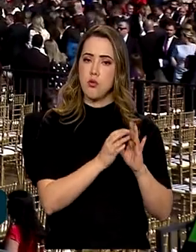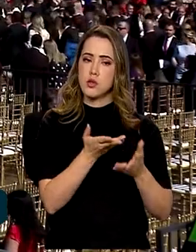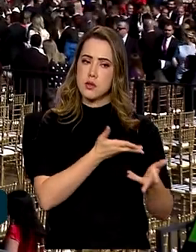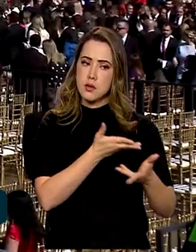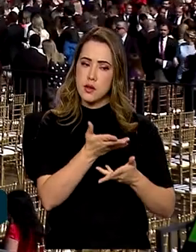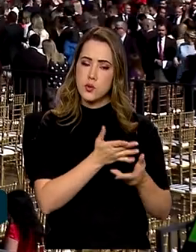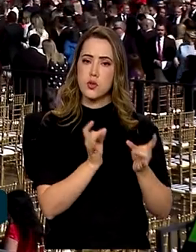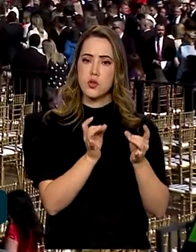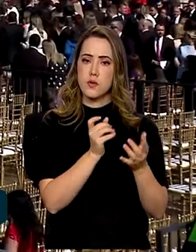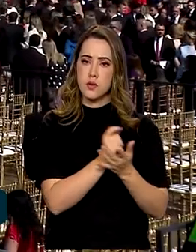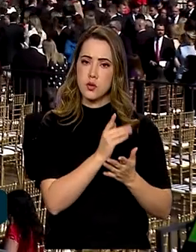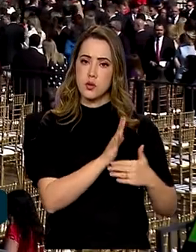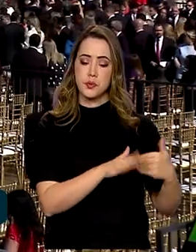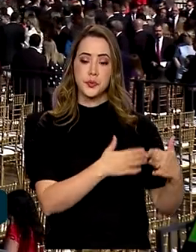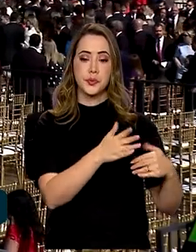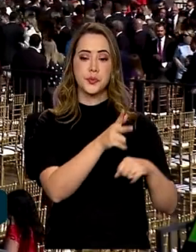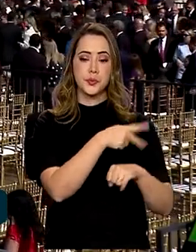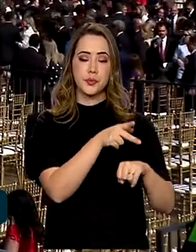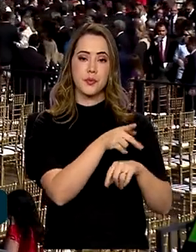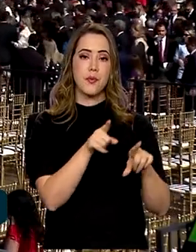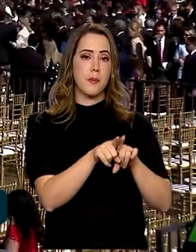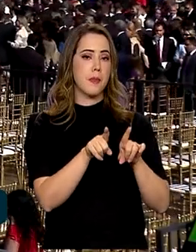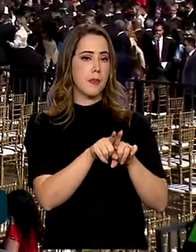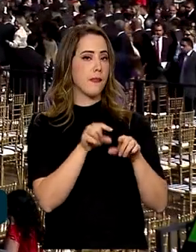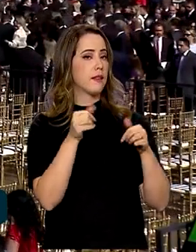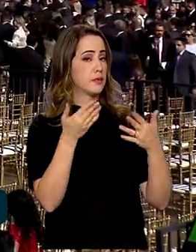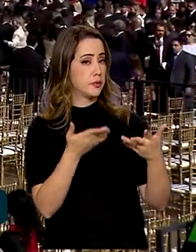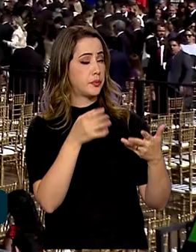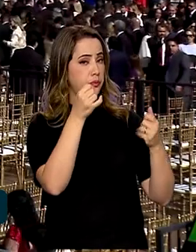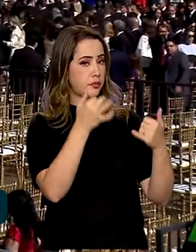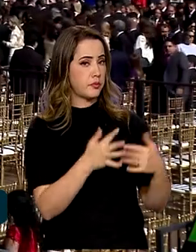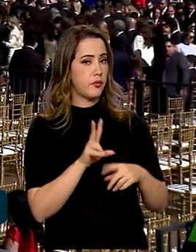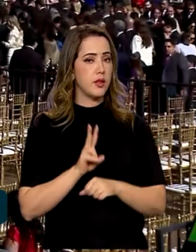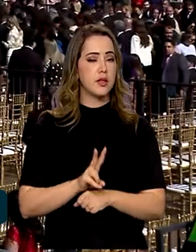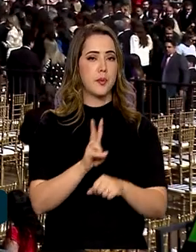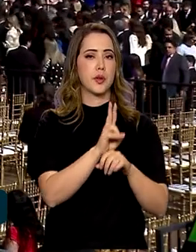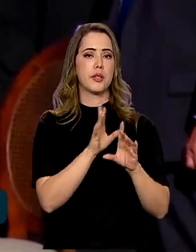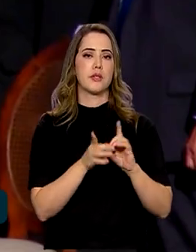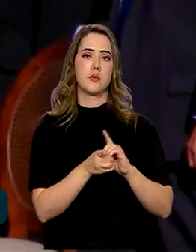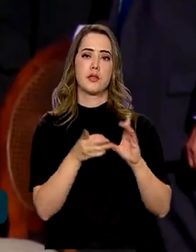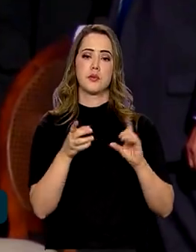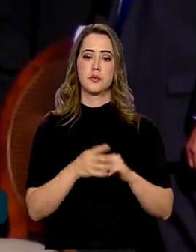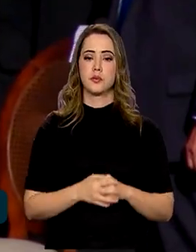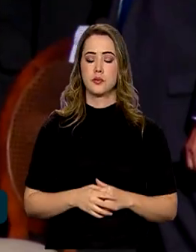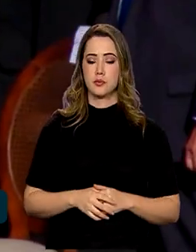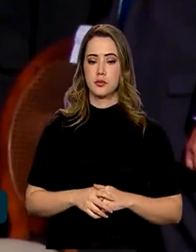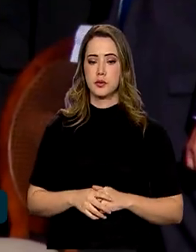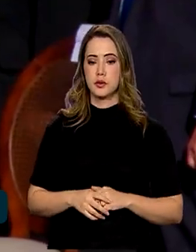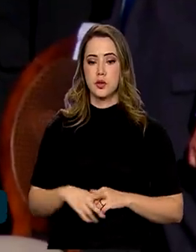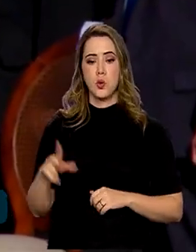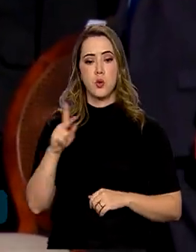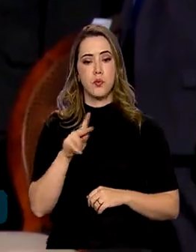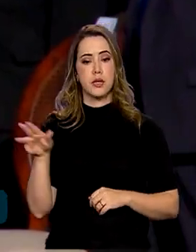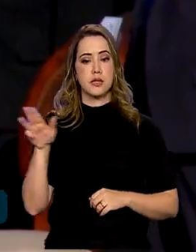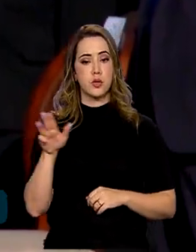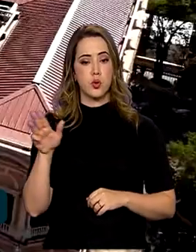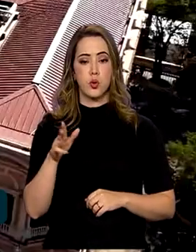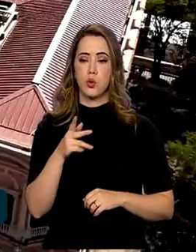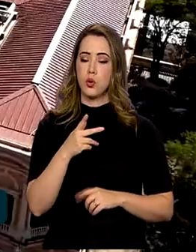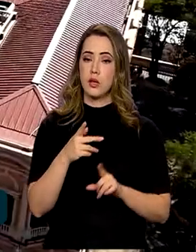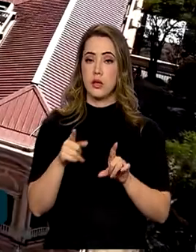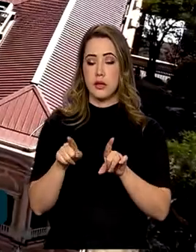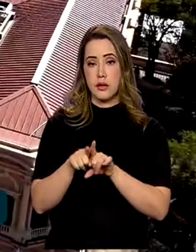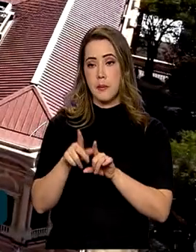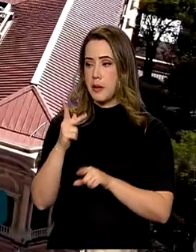comerciais e no progresso das nações, mas também na defesa pela democracia. Com os presidentes Lula e Penha, os